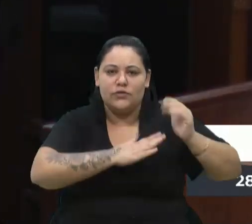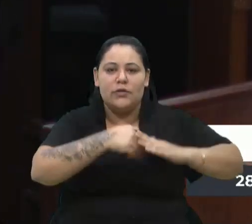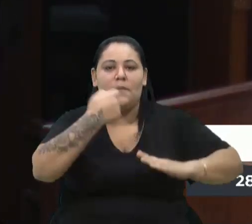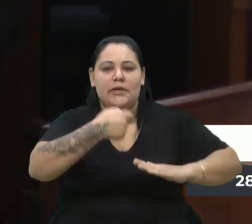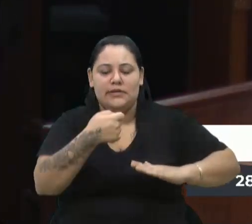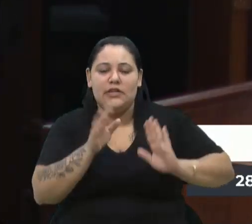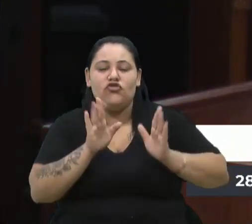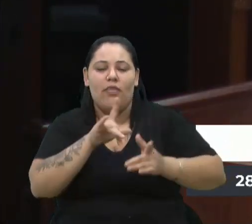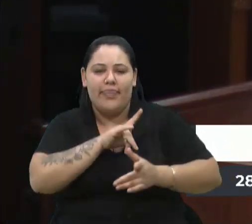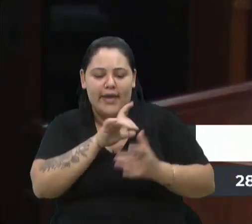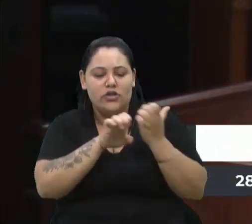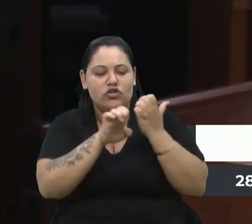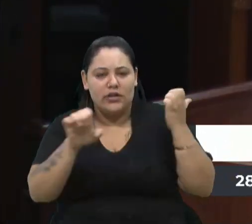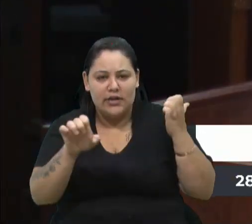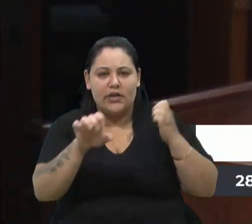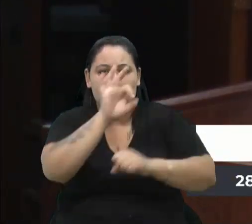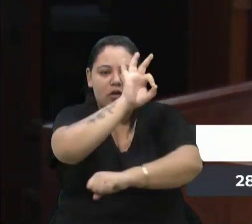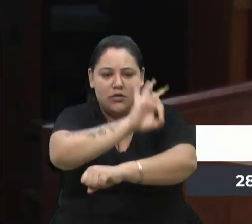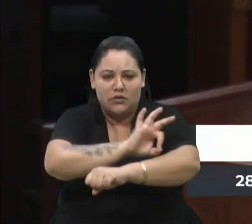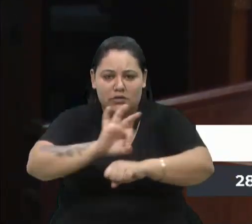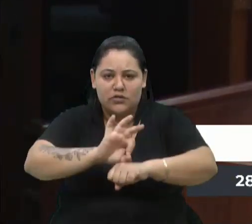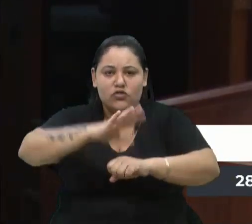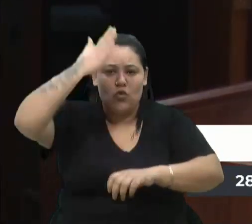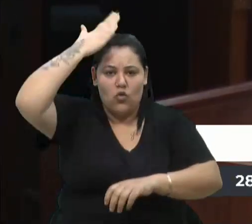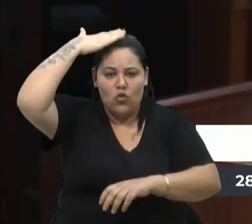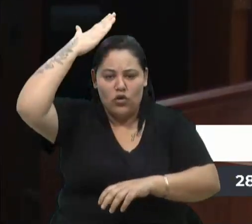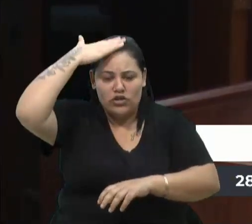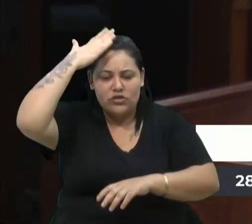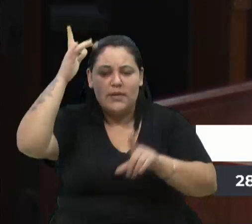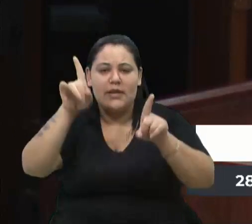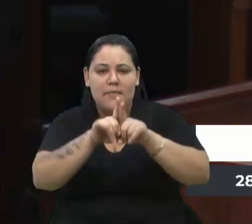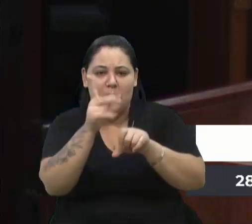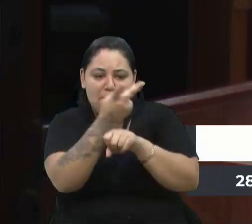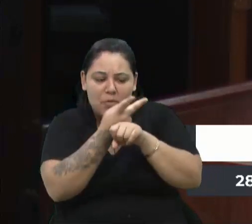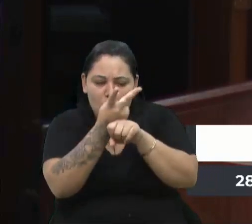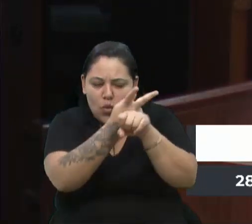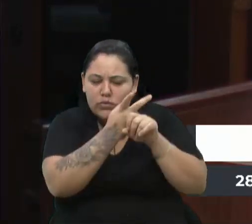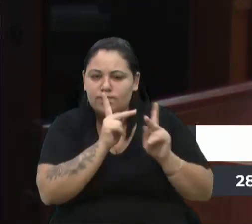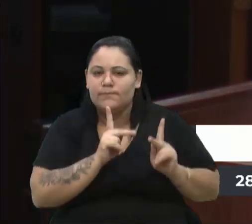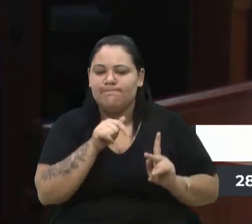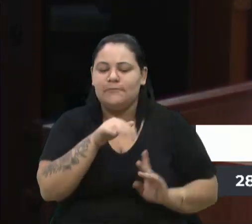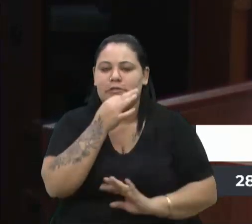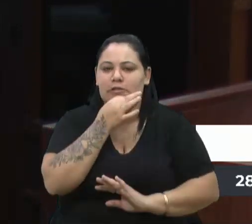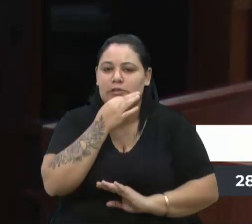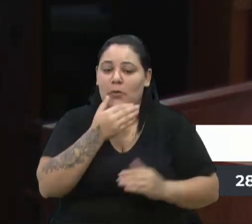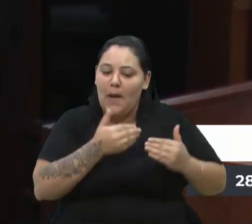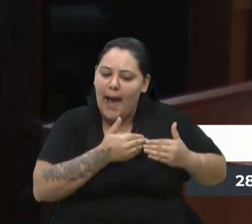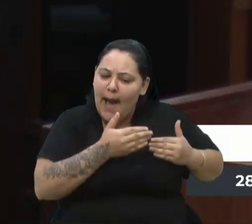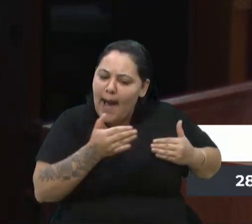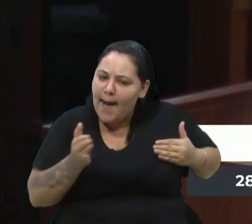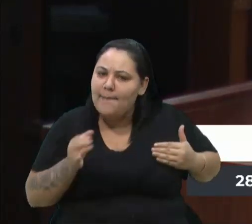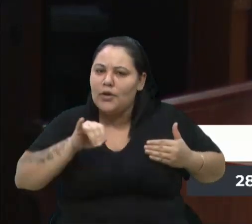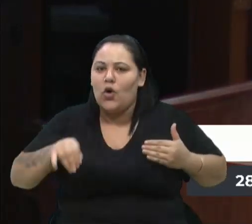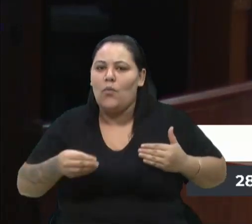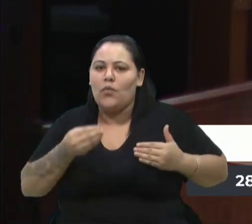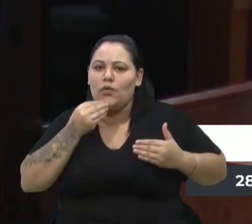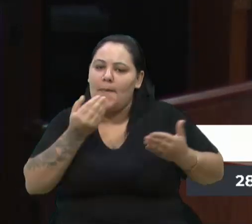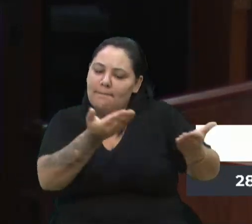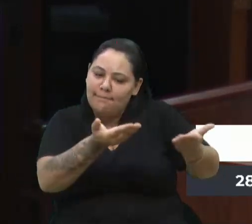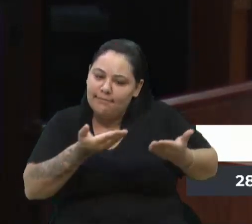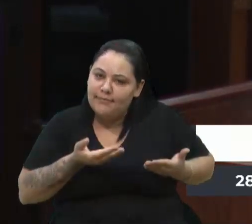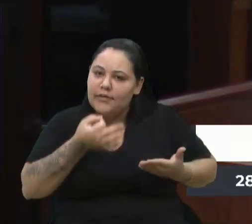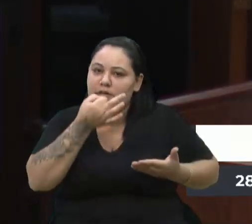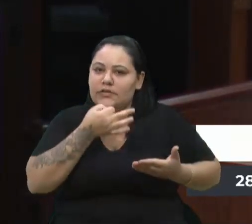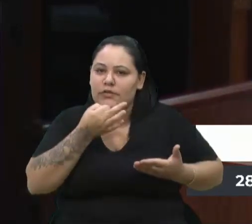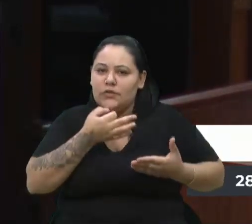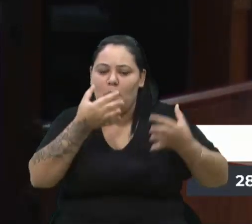engenheiros também e arquitetos de Curitiba nos procurando então abre portas para a nossa cidade de Caxias do Sul